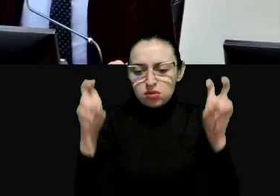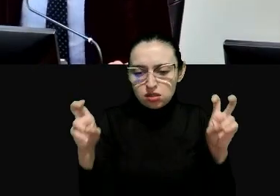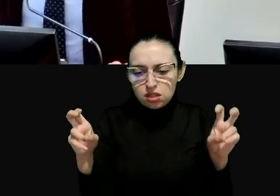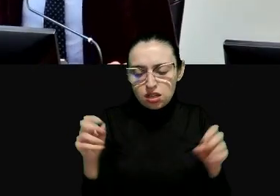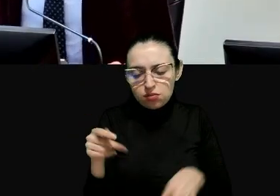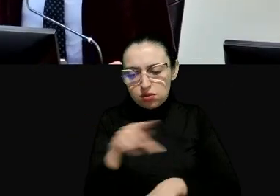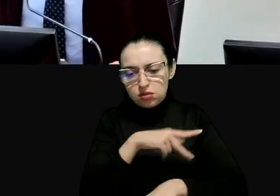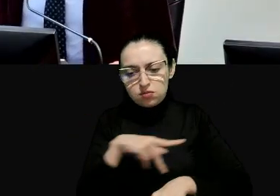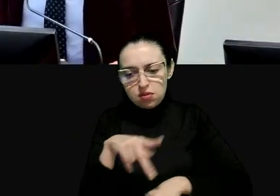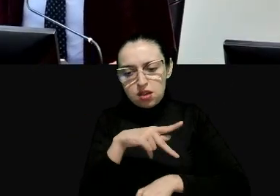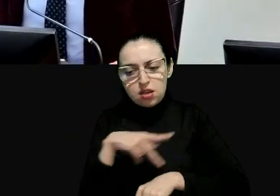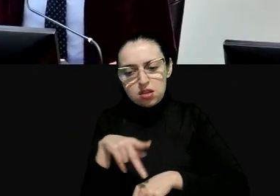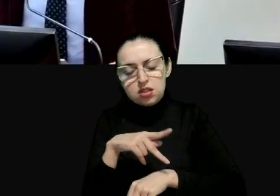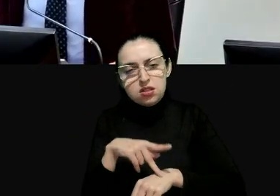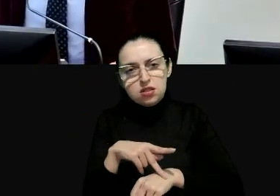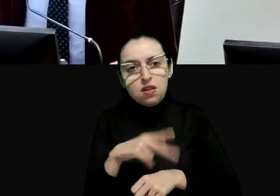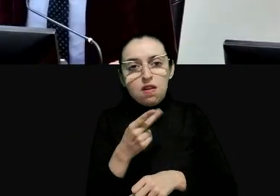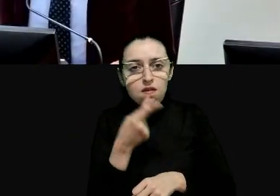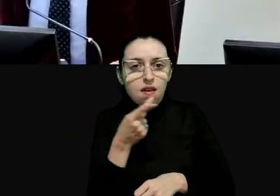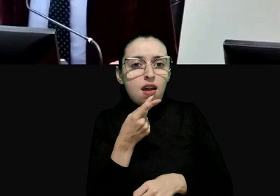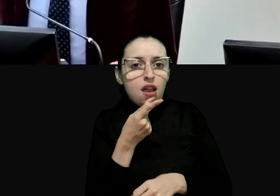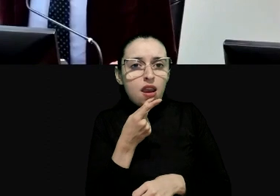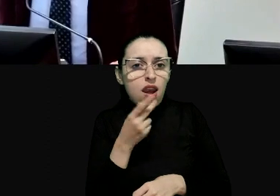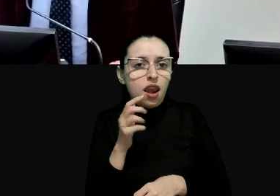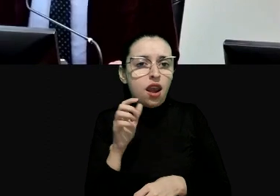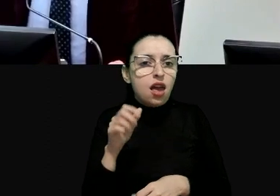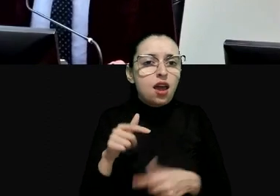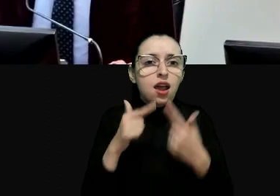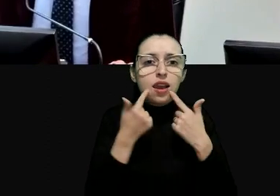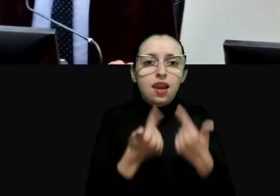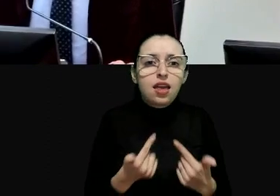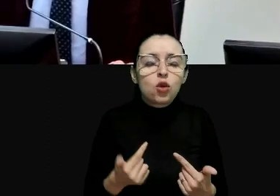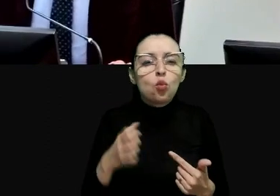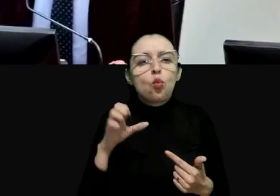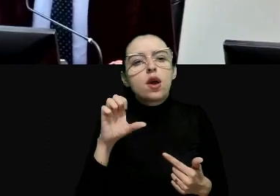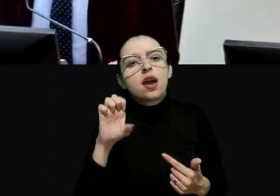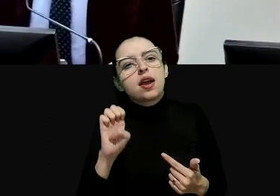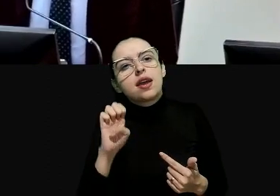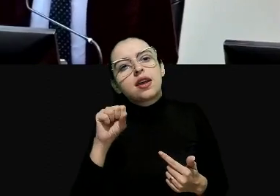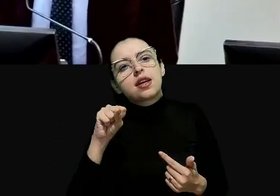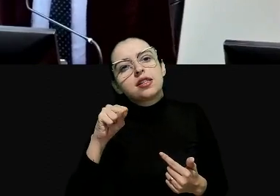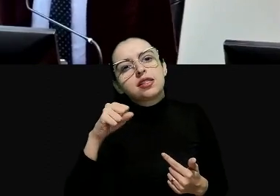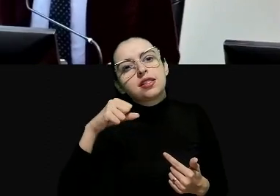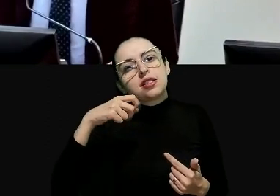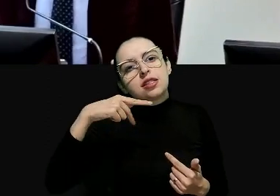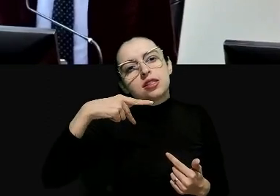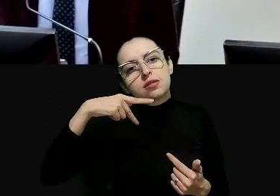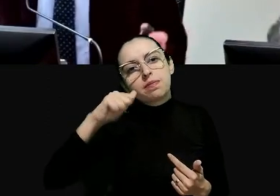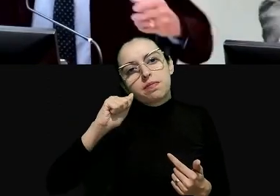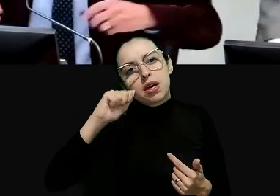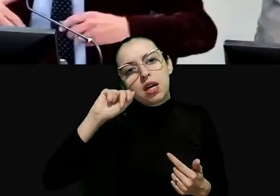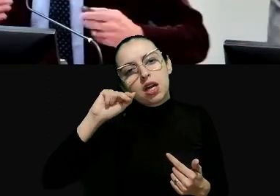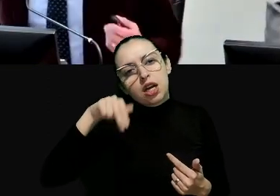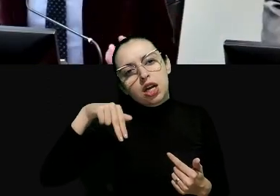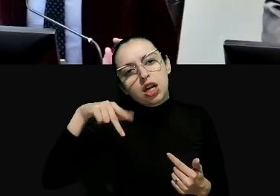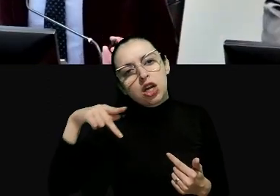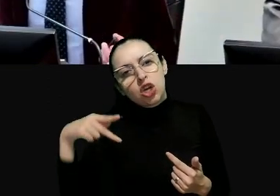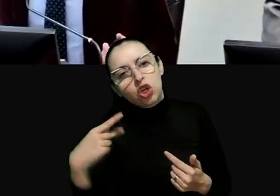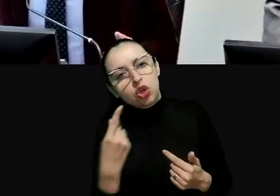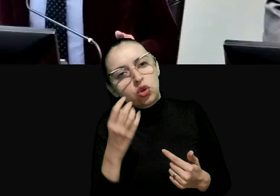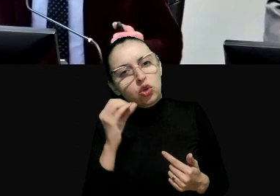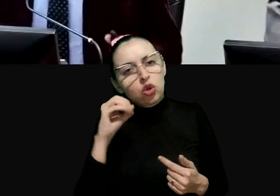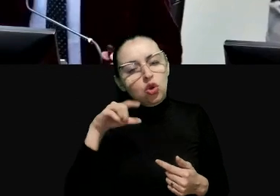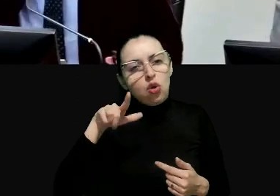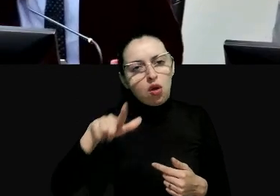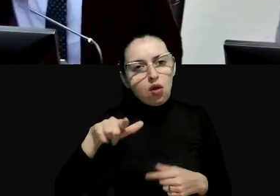países de habla espanola México Argentina Chile Perú pero também sempre havia